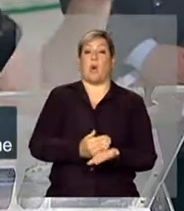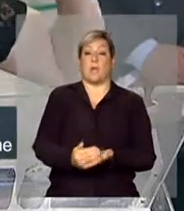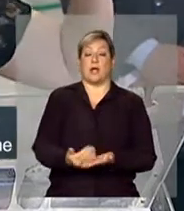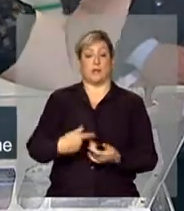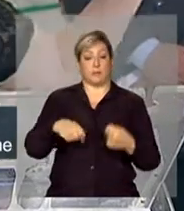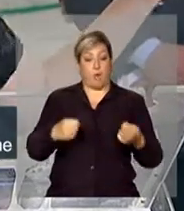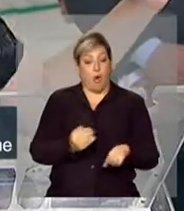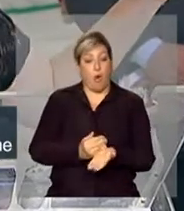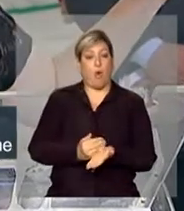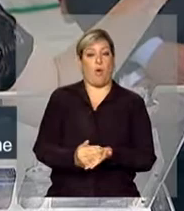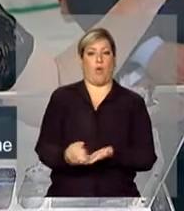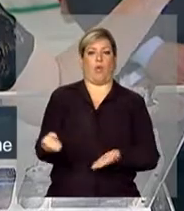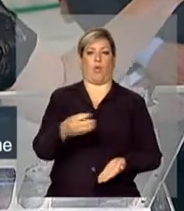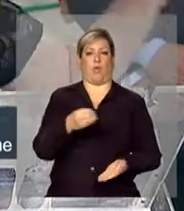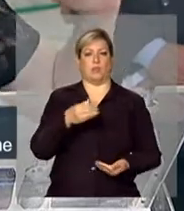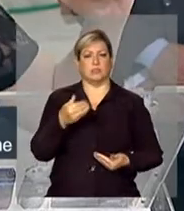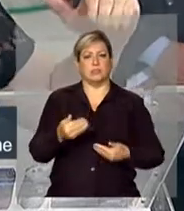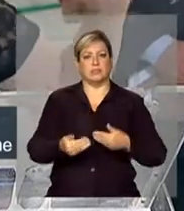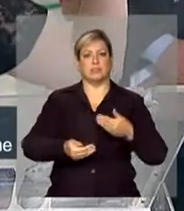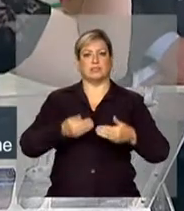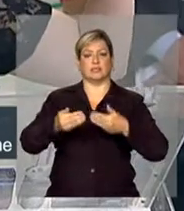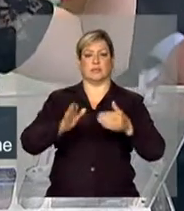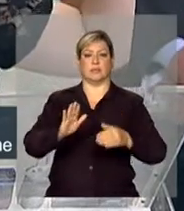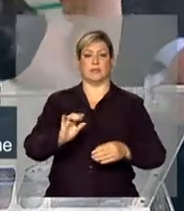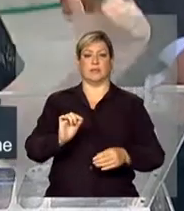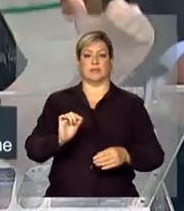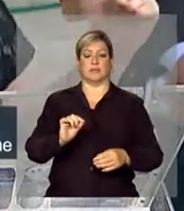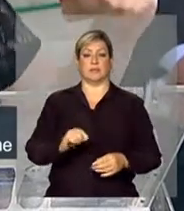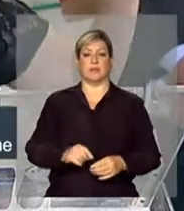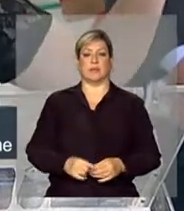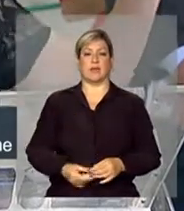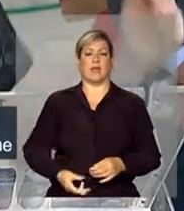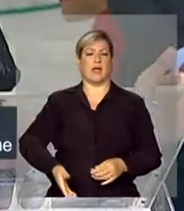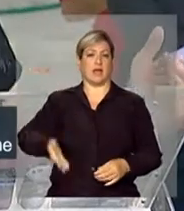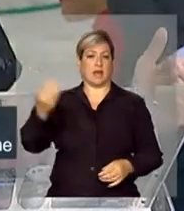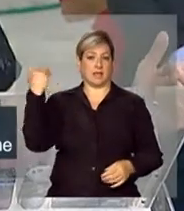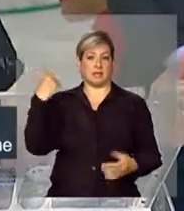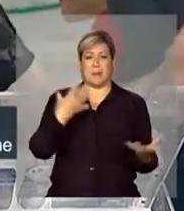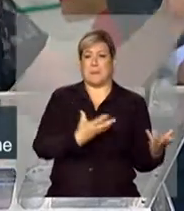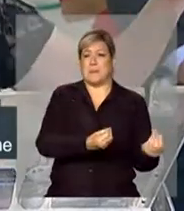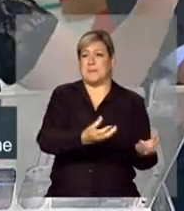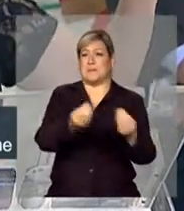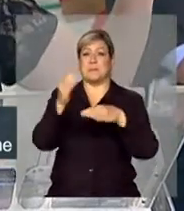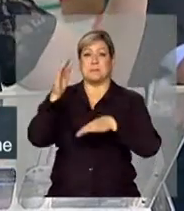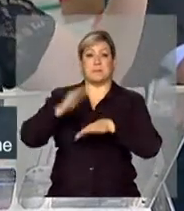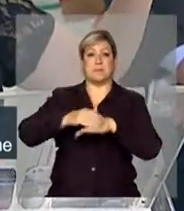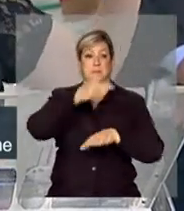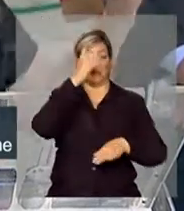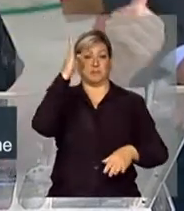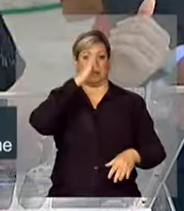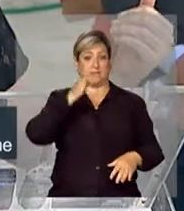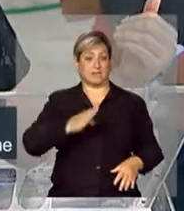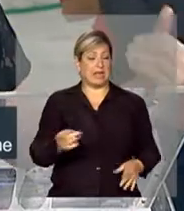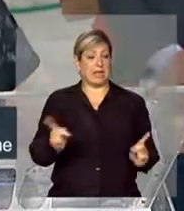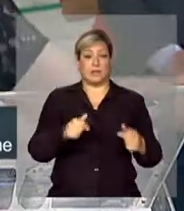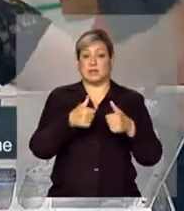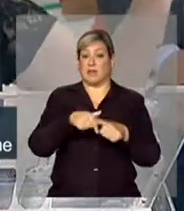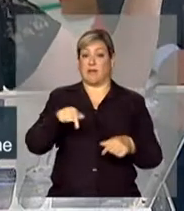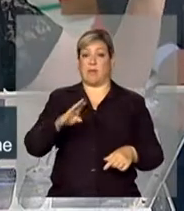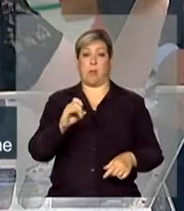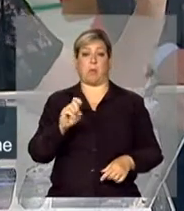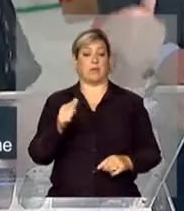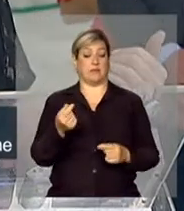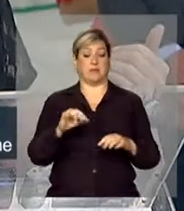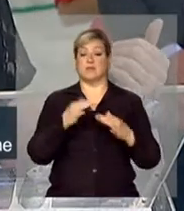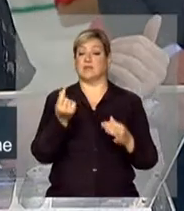gente tem que começar estabelecendo esse patamar. Antes, tinha milhares e milhões de brasileiros que não só não estavam no Bolsa, não